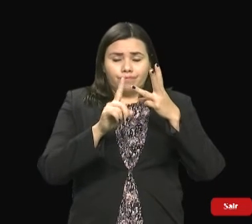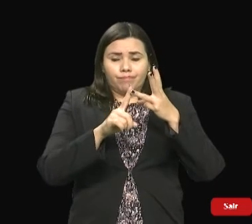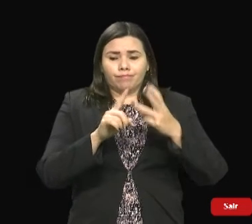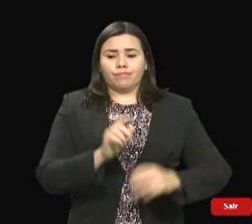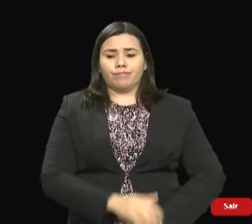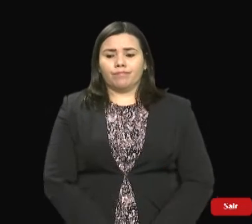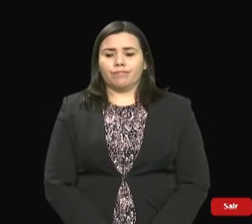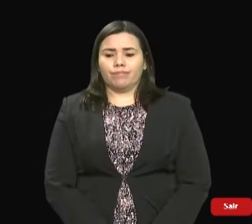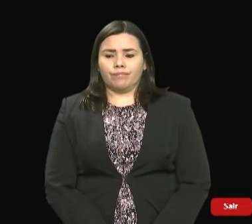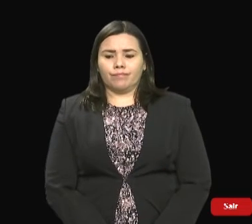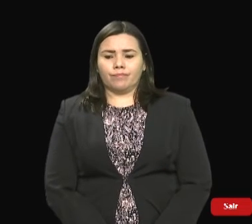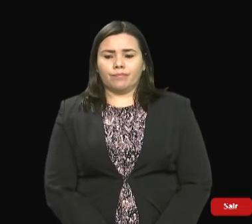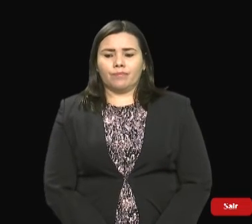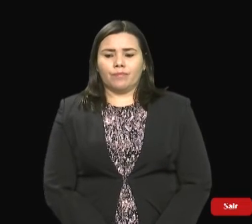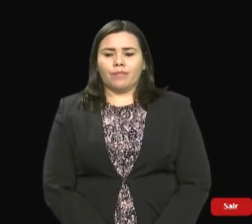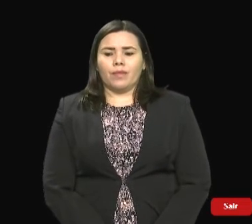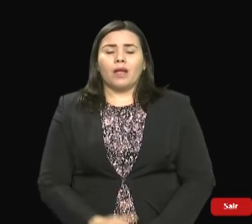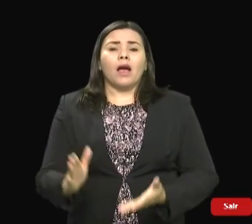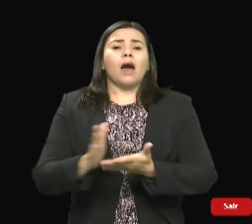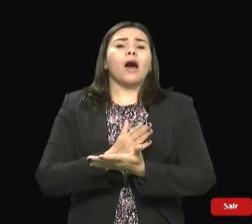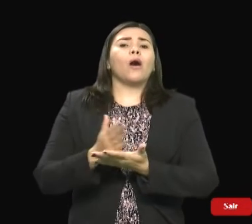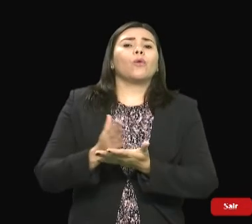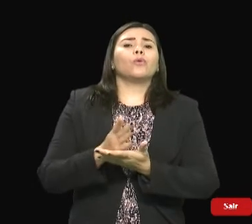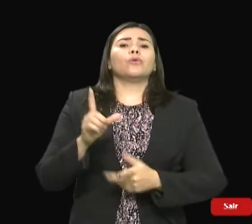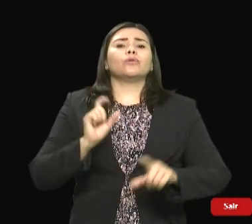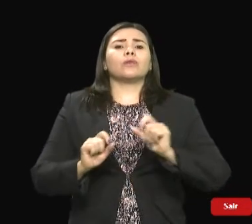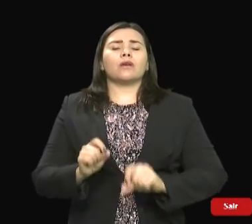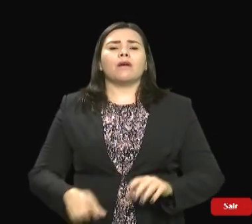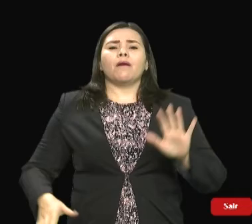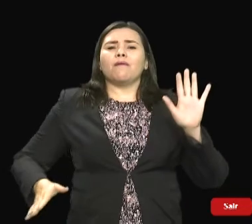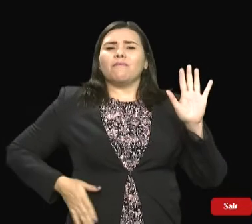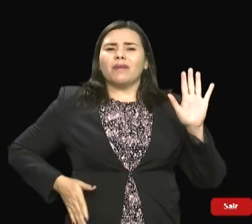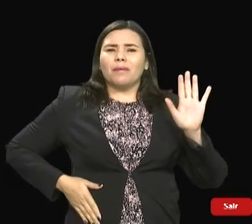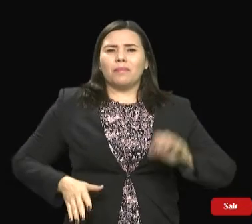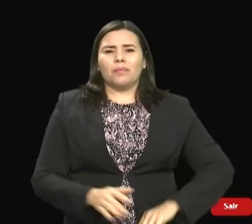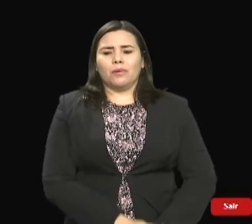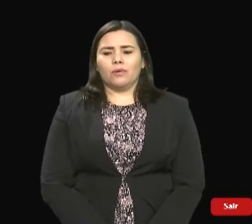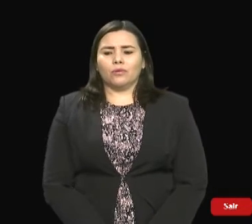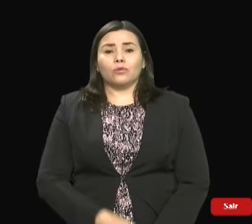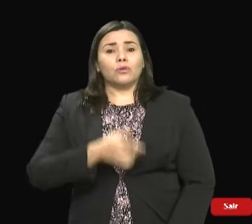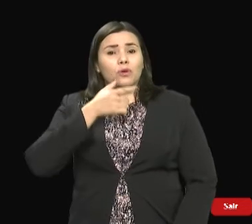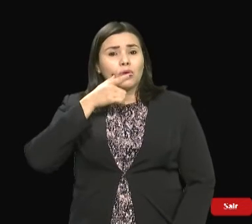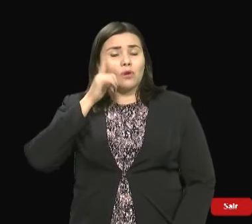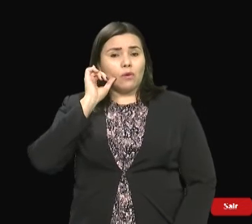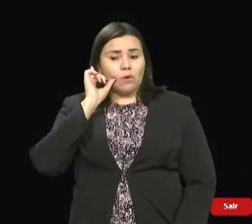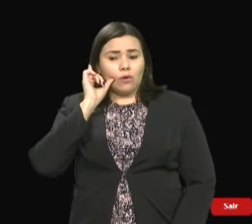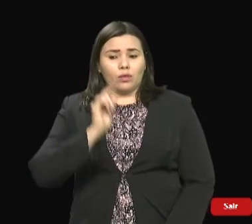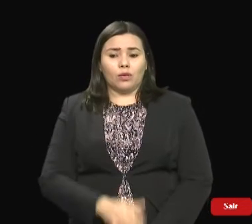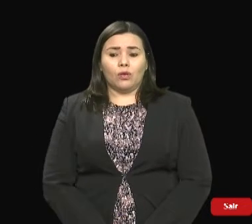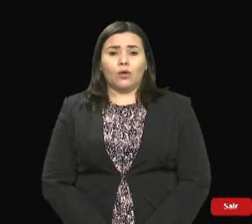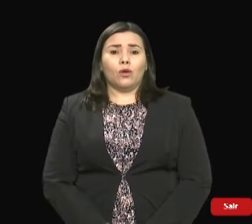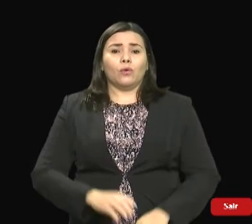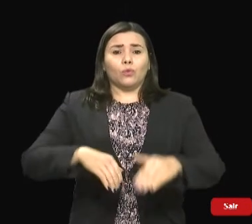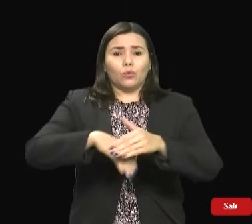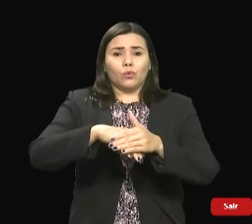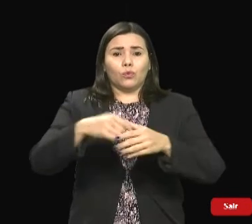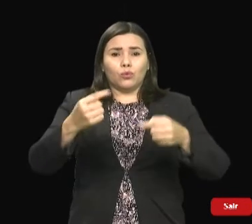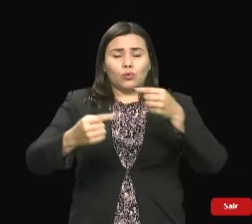repudiar a ação de alguns marginais travestidos de torcedores que ontem estiveram presentes a um jogo do moto,